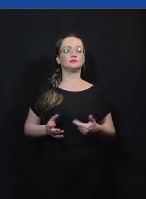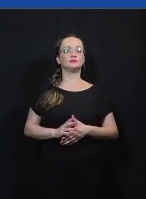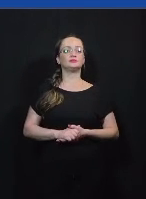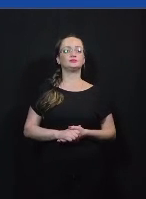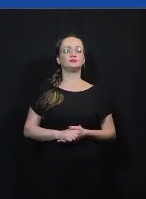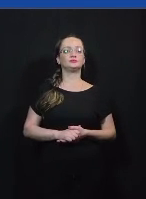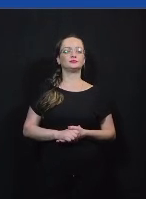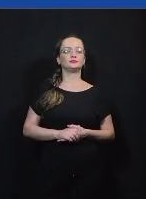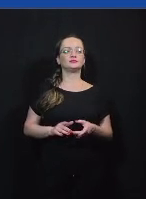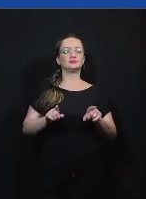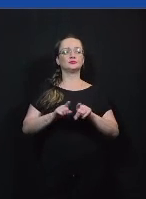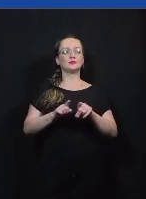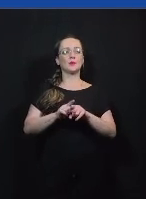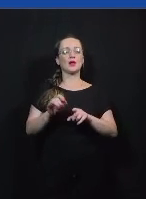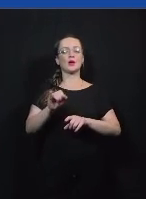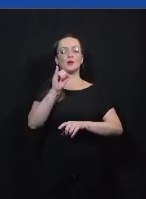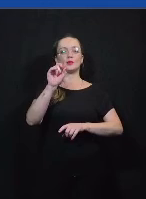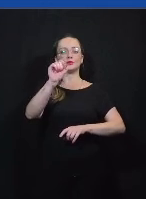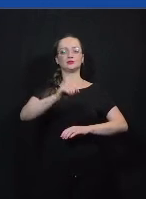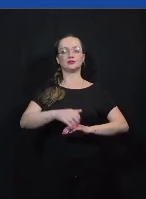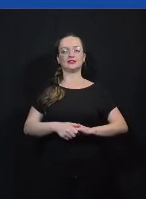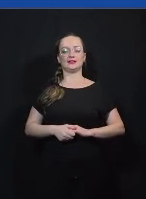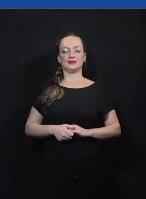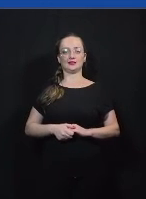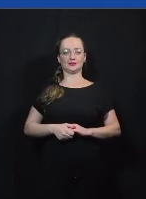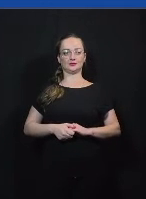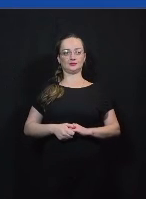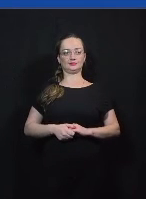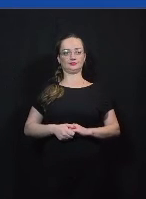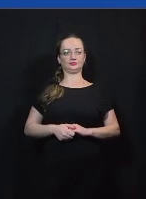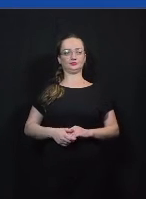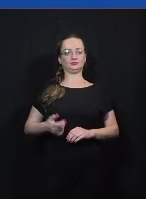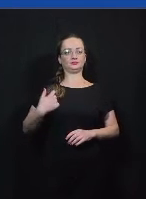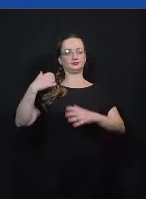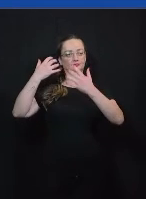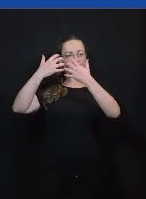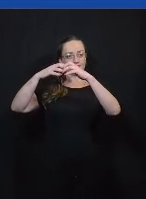também uma coisa importante é de pensar em